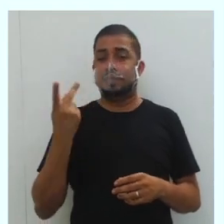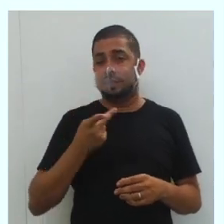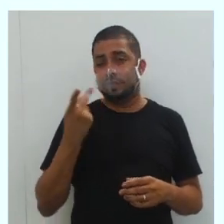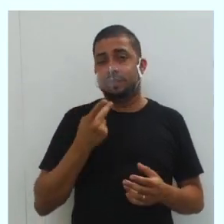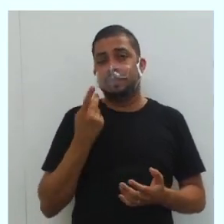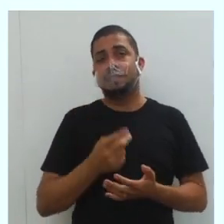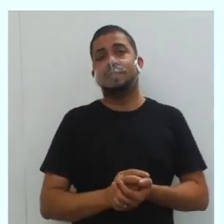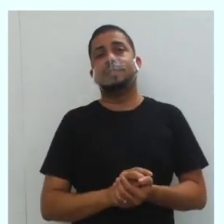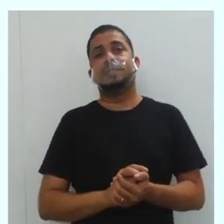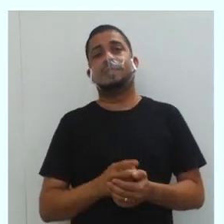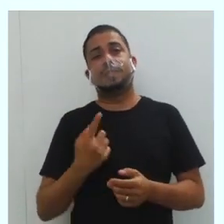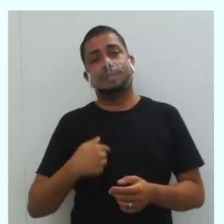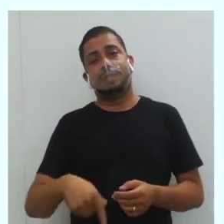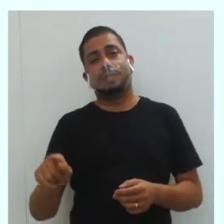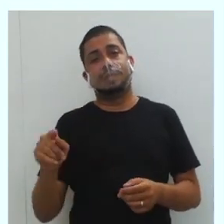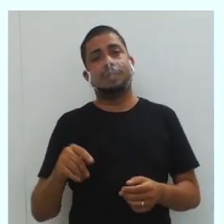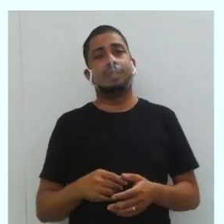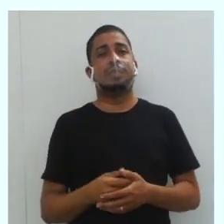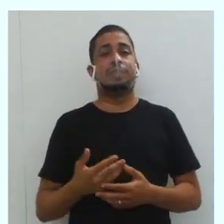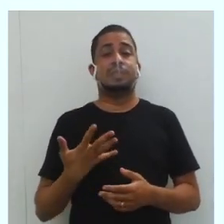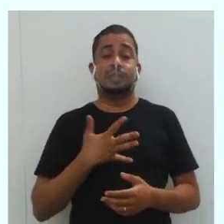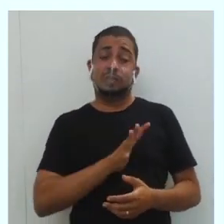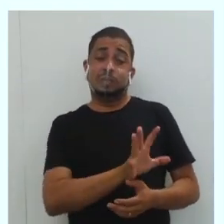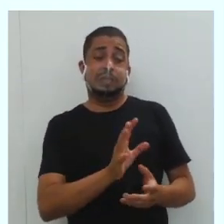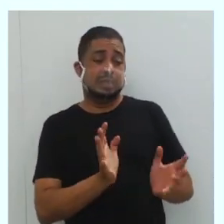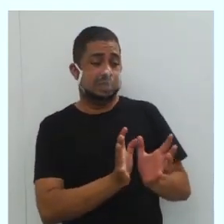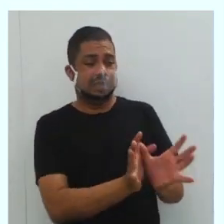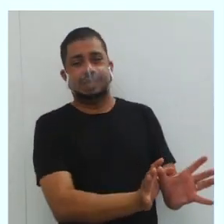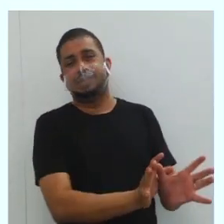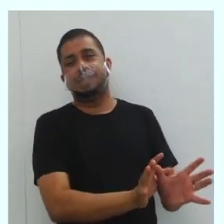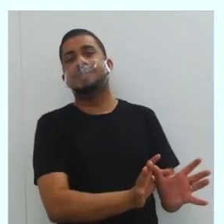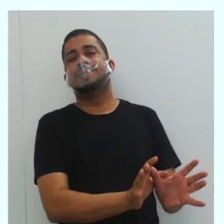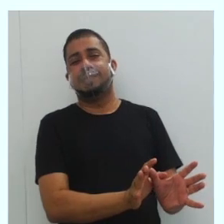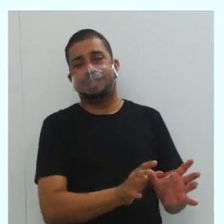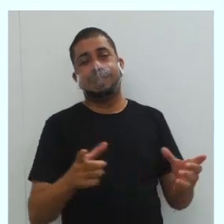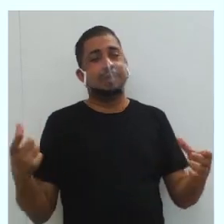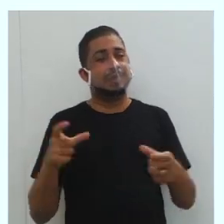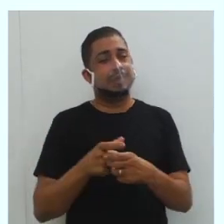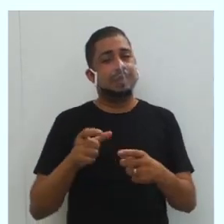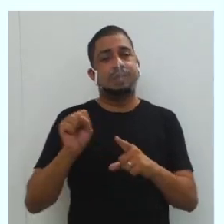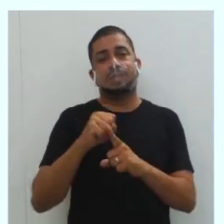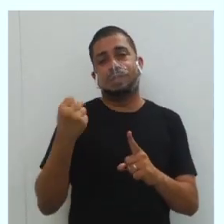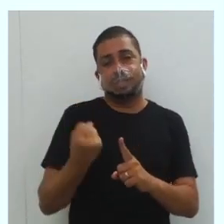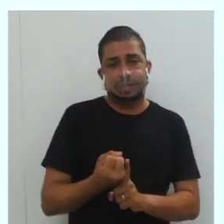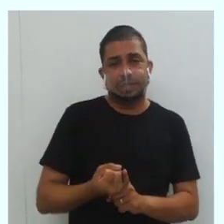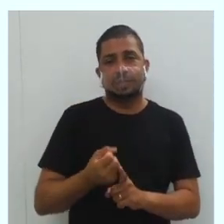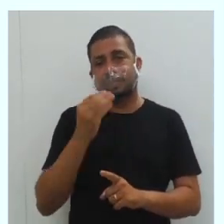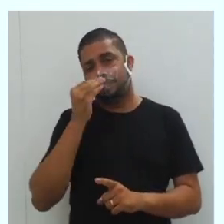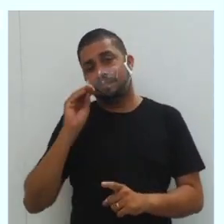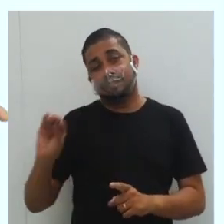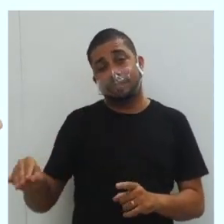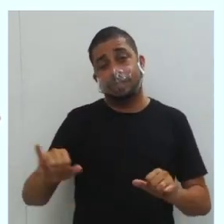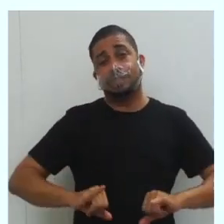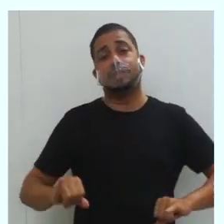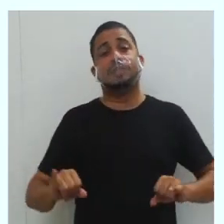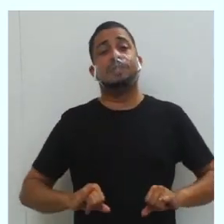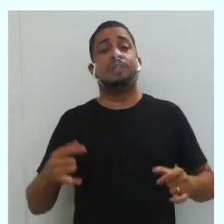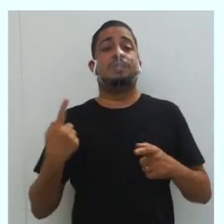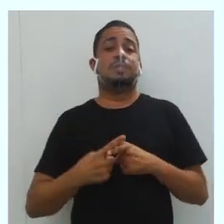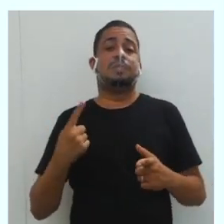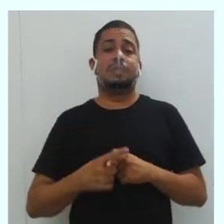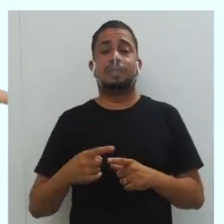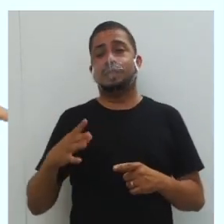chamamos de quê? A que vão excluir esse grupo chamado de minoria social excluída, vão sofrer